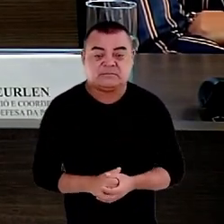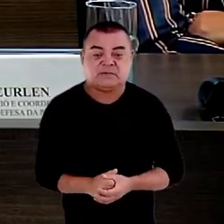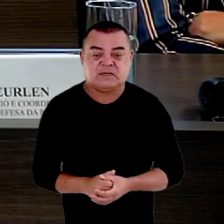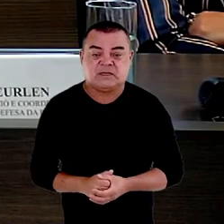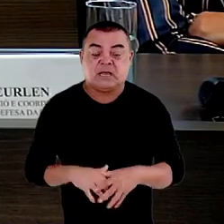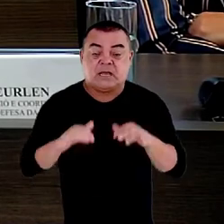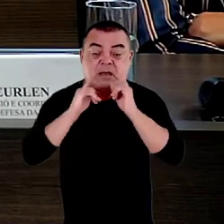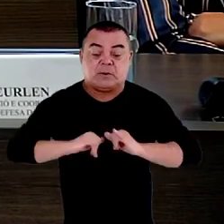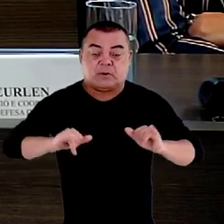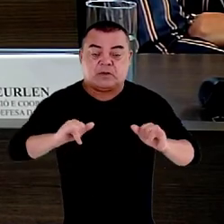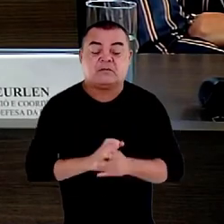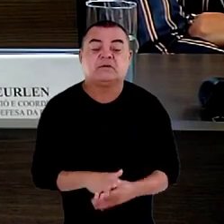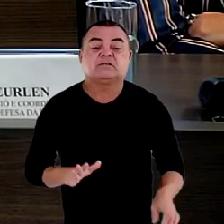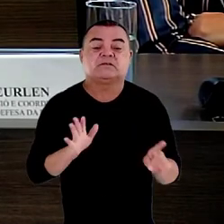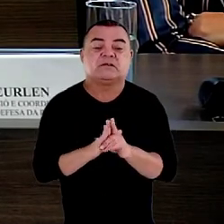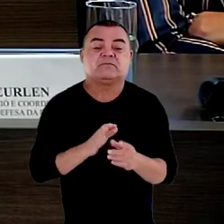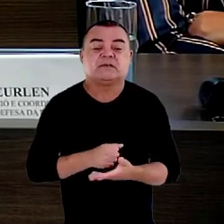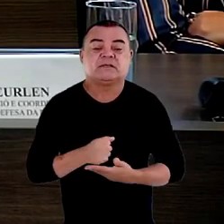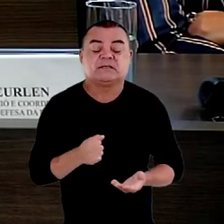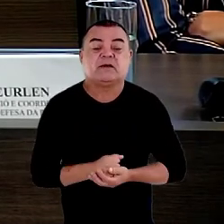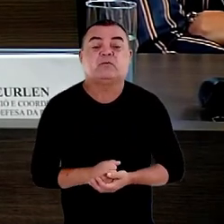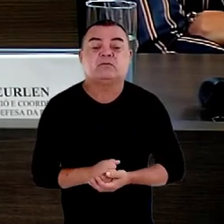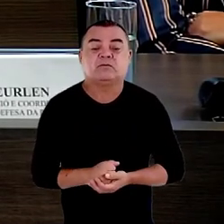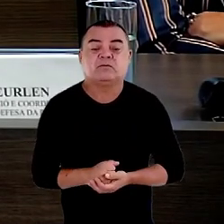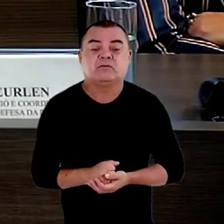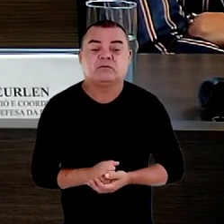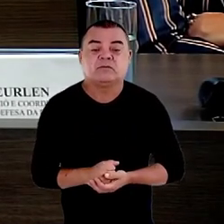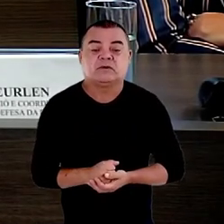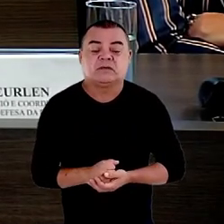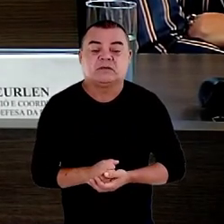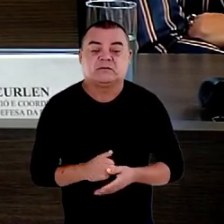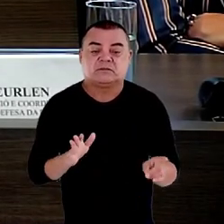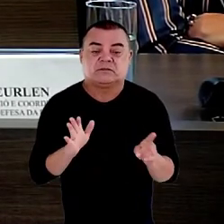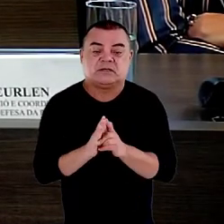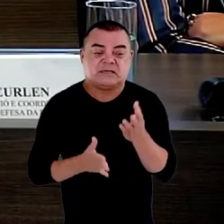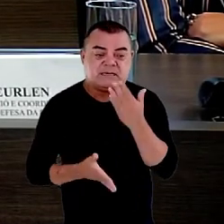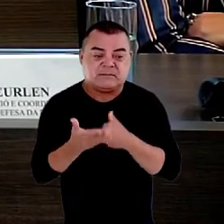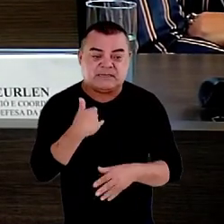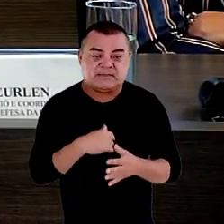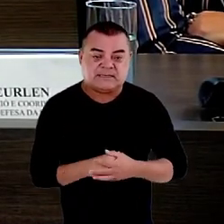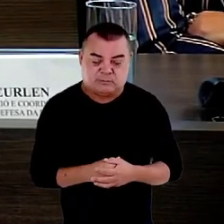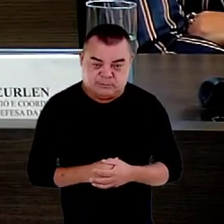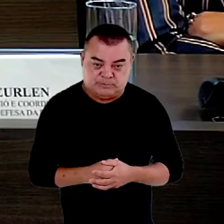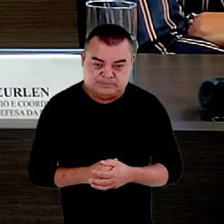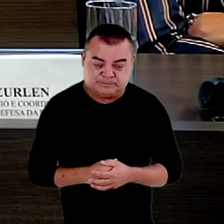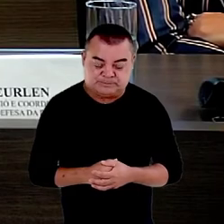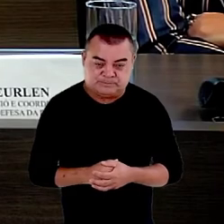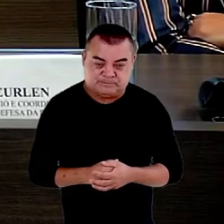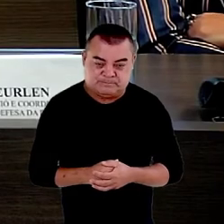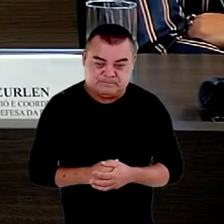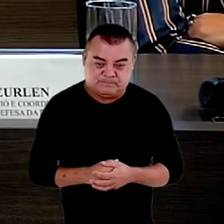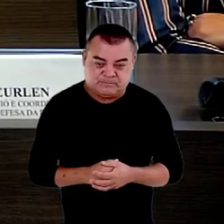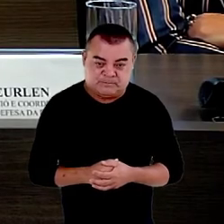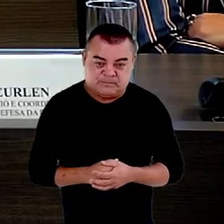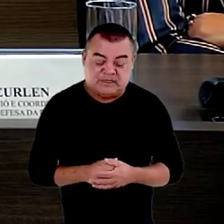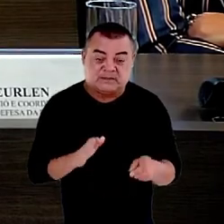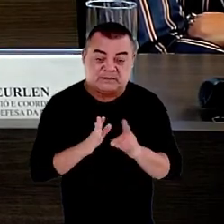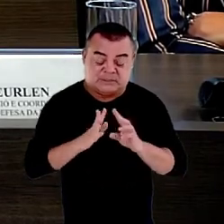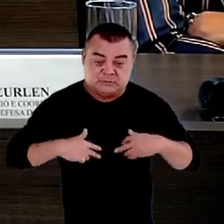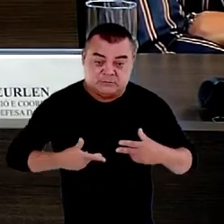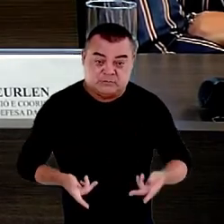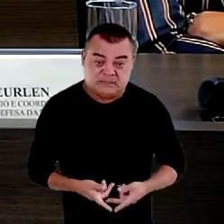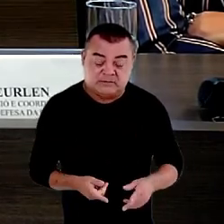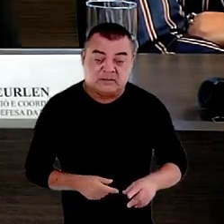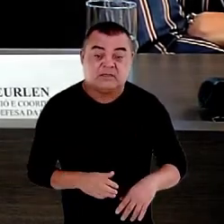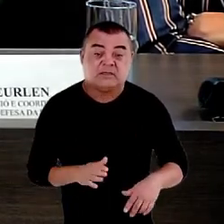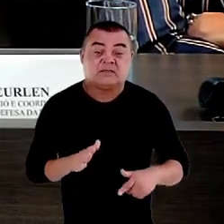proclama como um direito fundamental um direito humano o direito à alimentação é desses direitos direitos humanos de segunda geração direitos